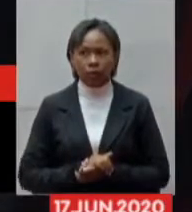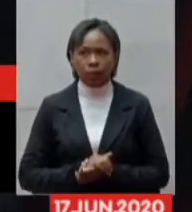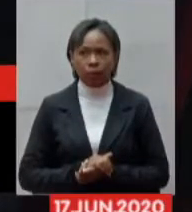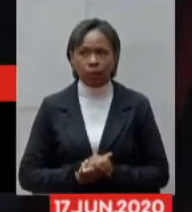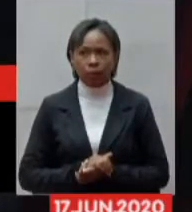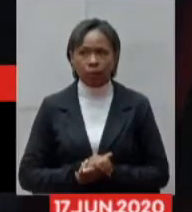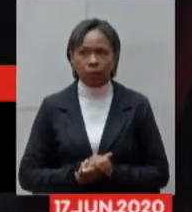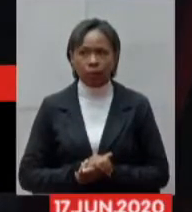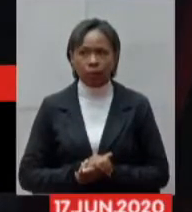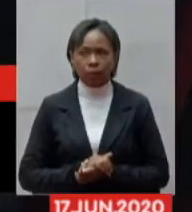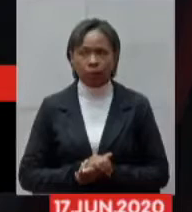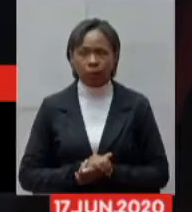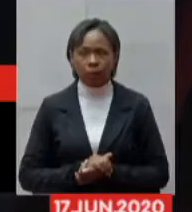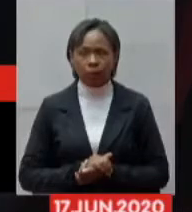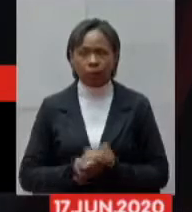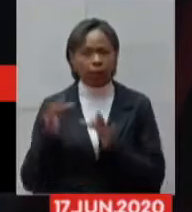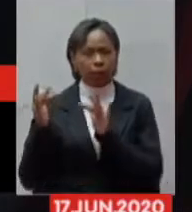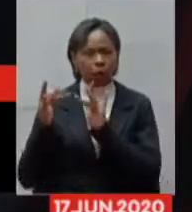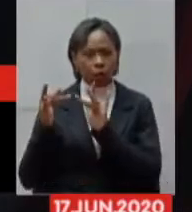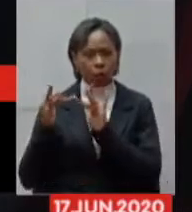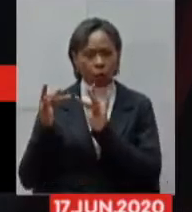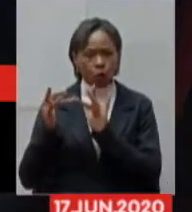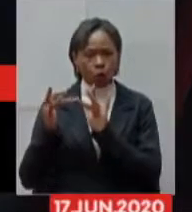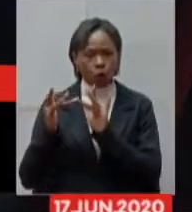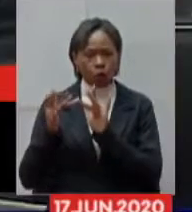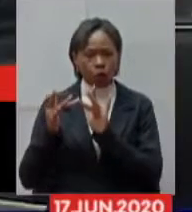nós estamos fazendo um contato lá já para